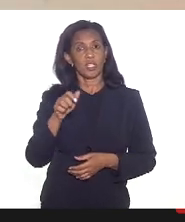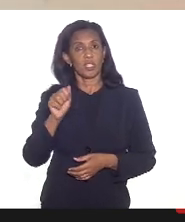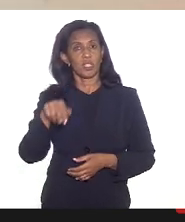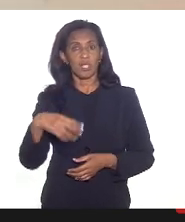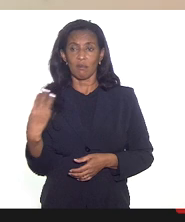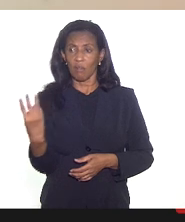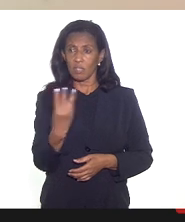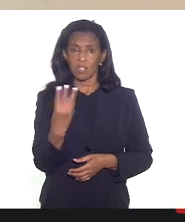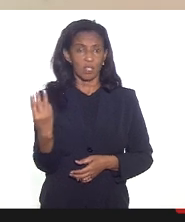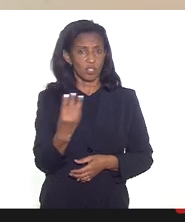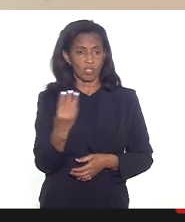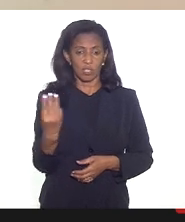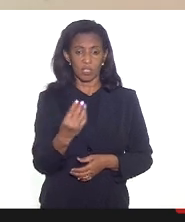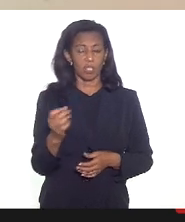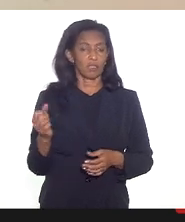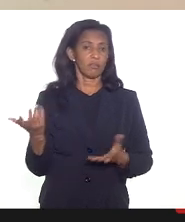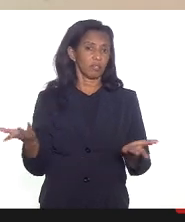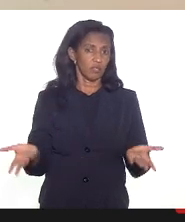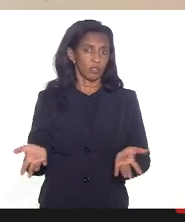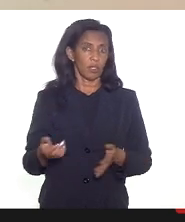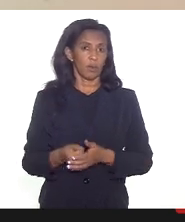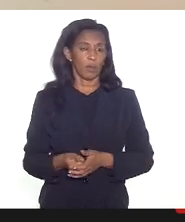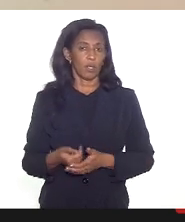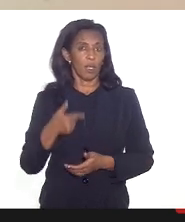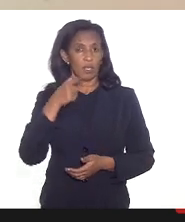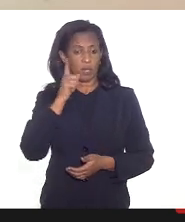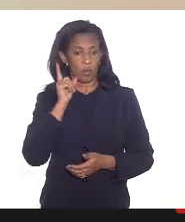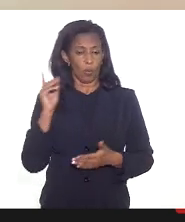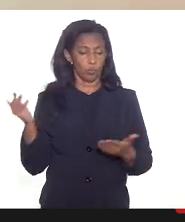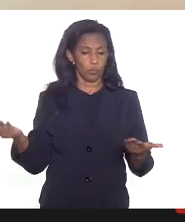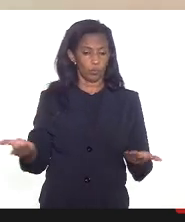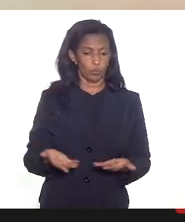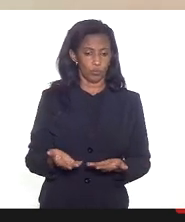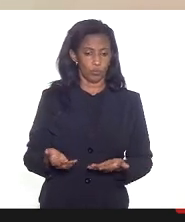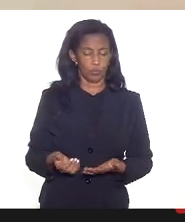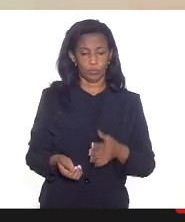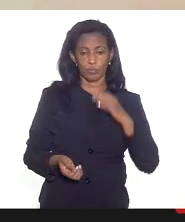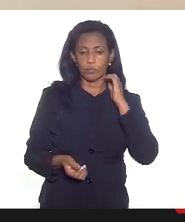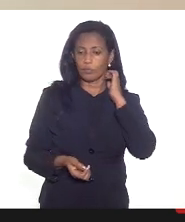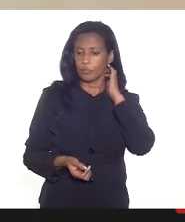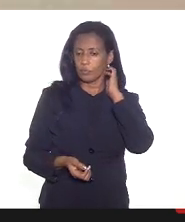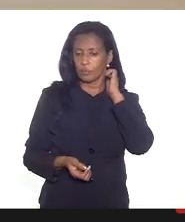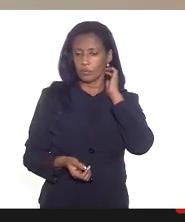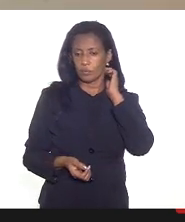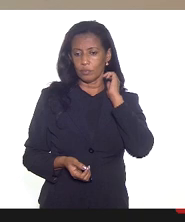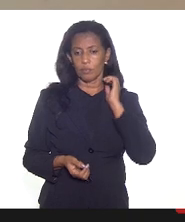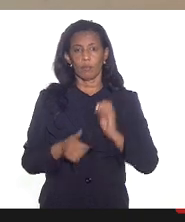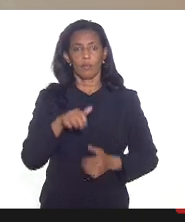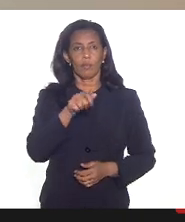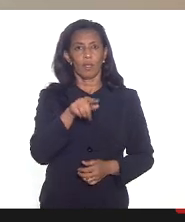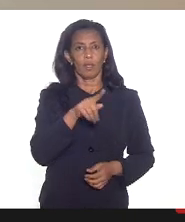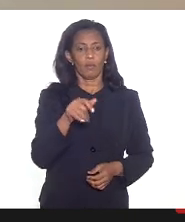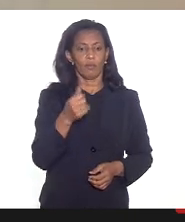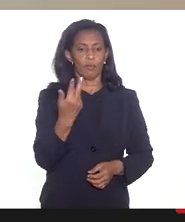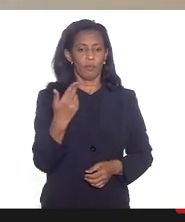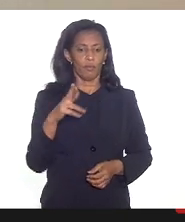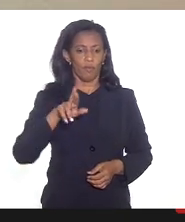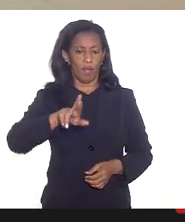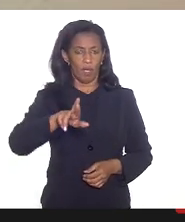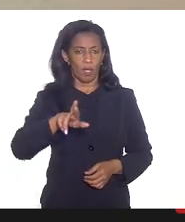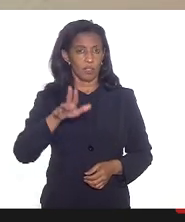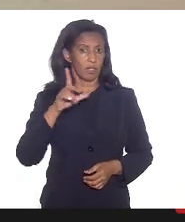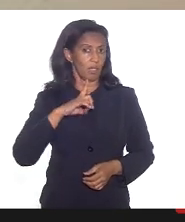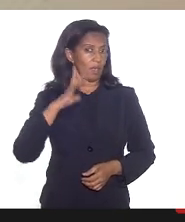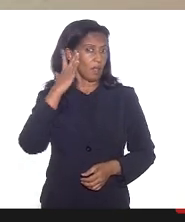essas três vacinas nós recebemos entre ontem vamos receber até hoje à noite a Pfizer elas serão entregues amanhã